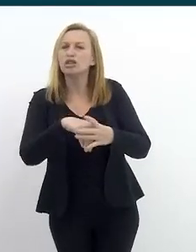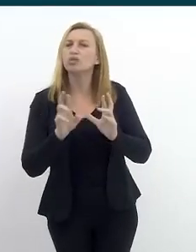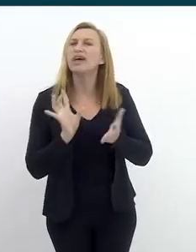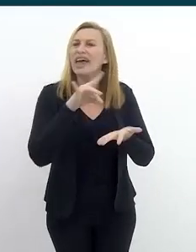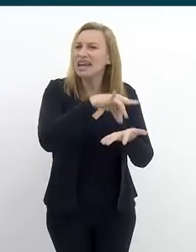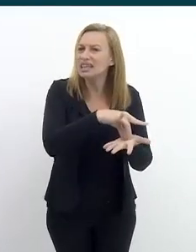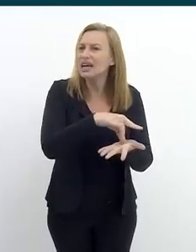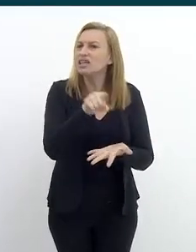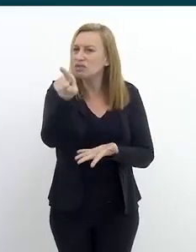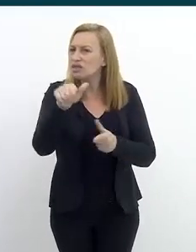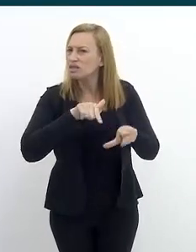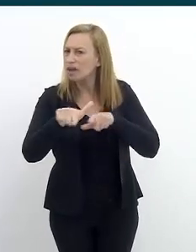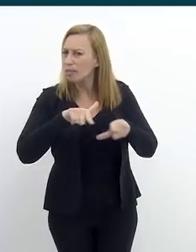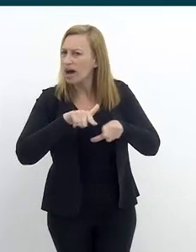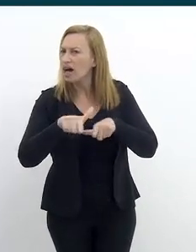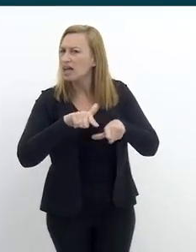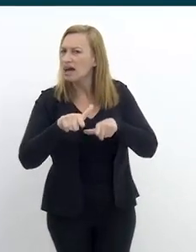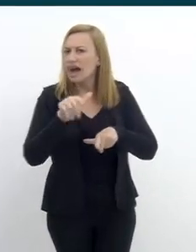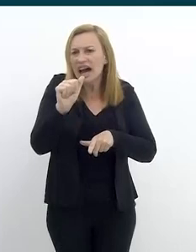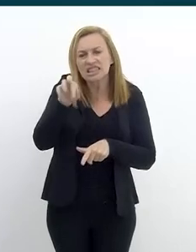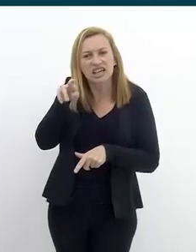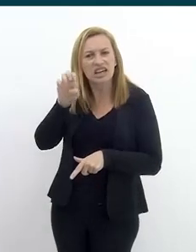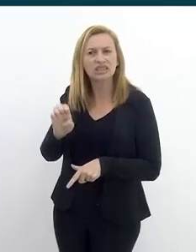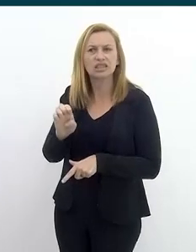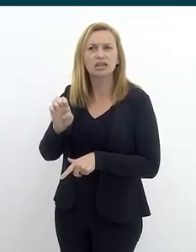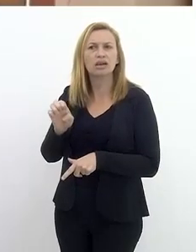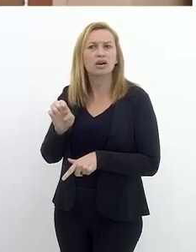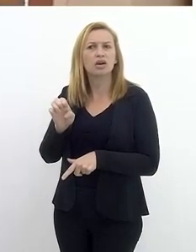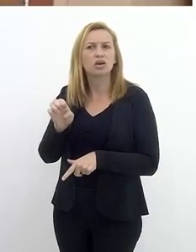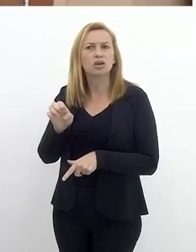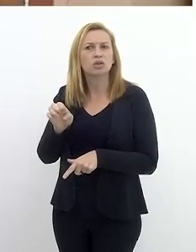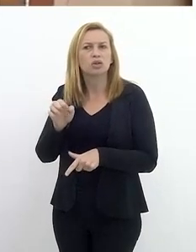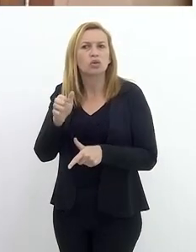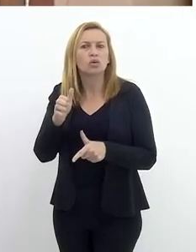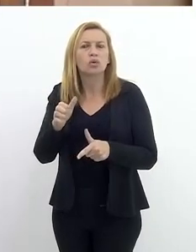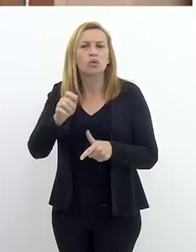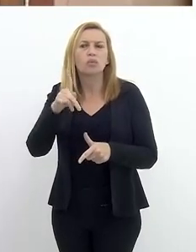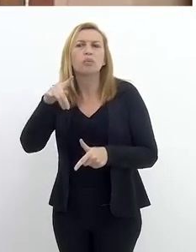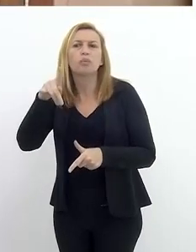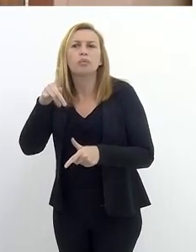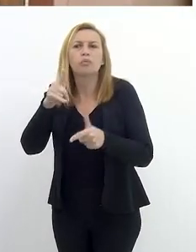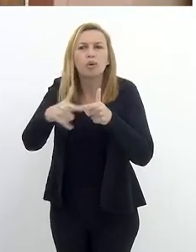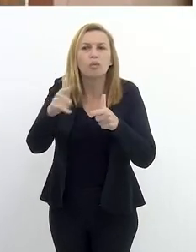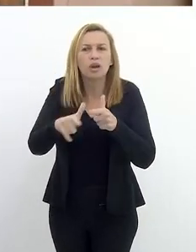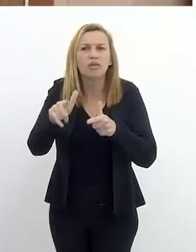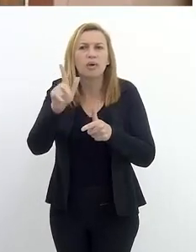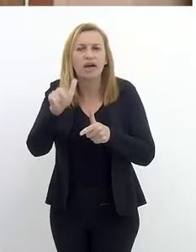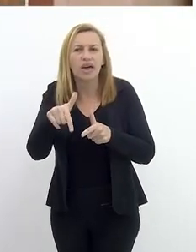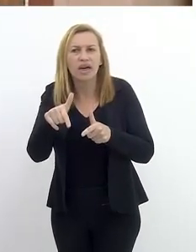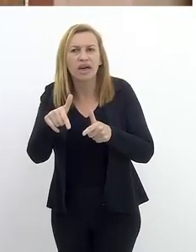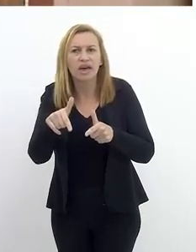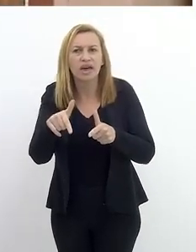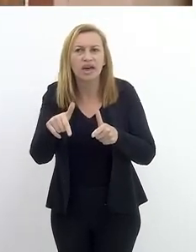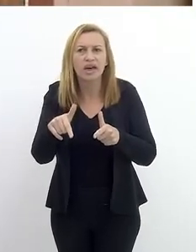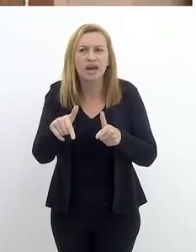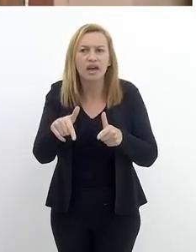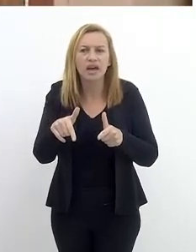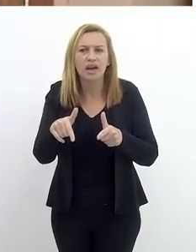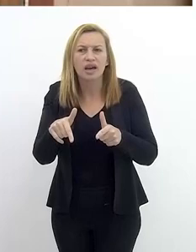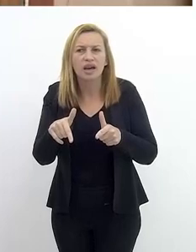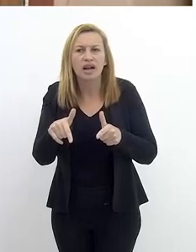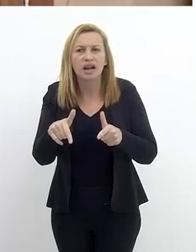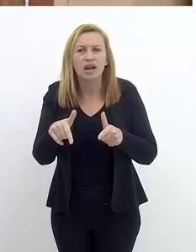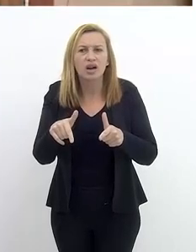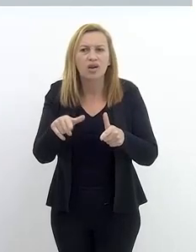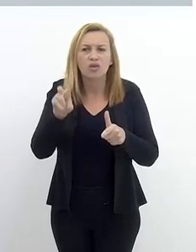da realidade que você trabalha, Adriane, o problema é a vulnerabilidade social, é isso?